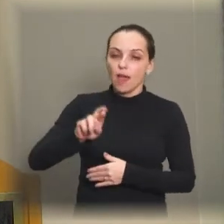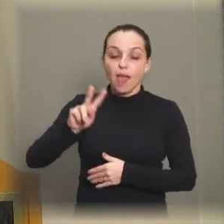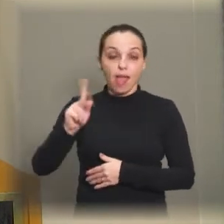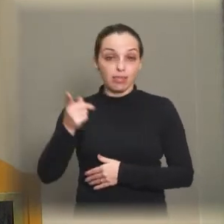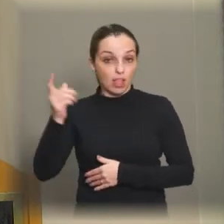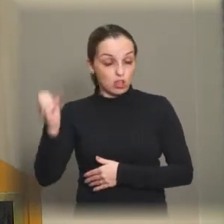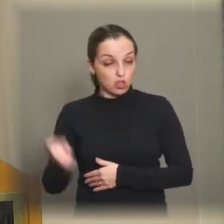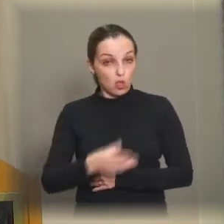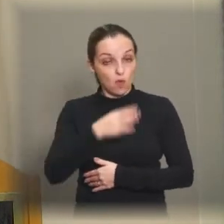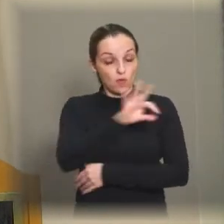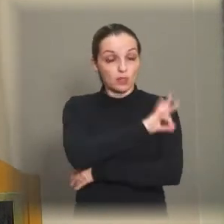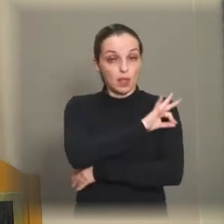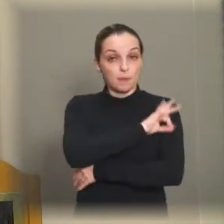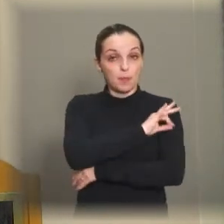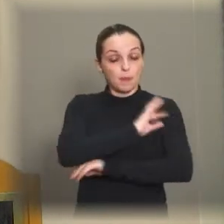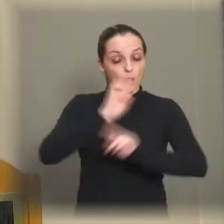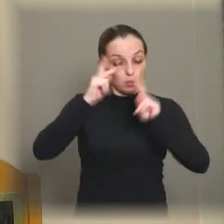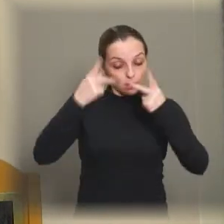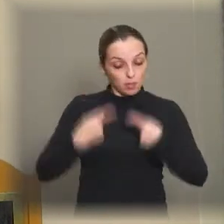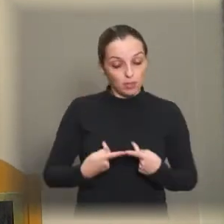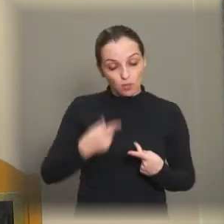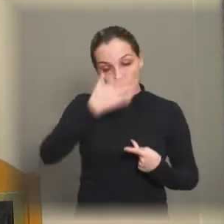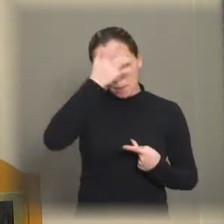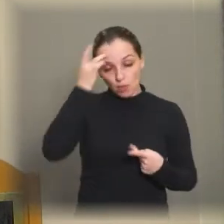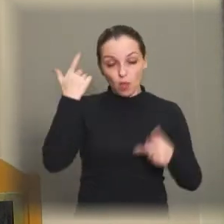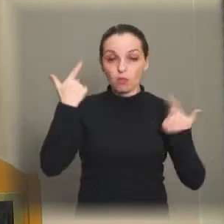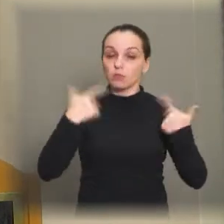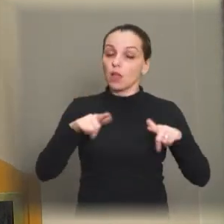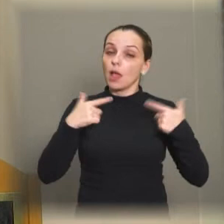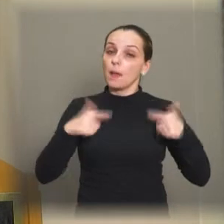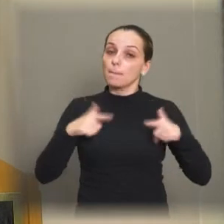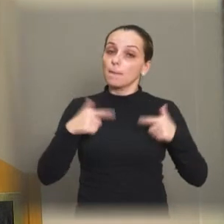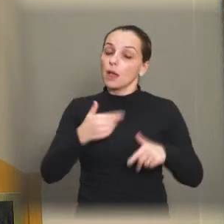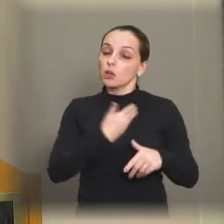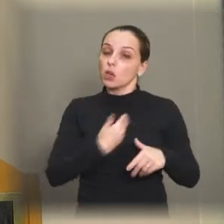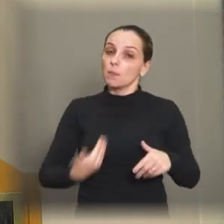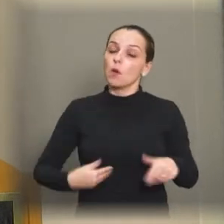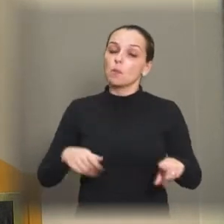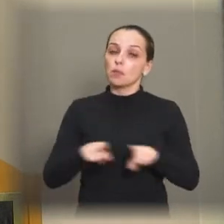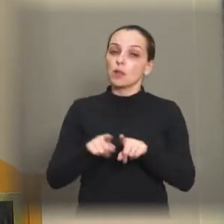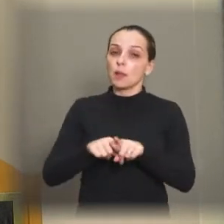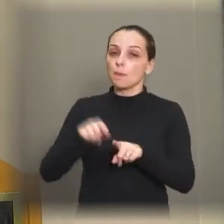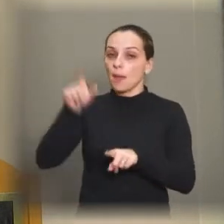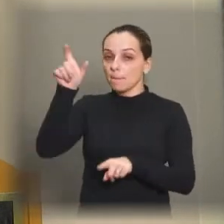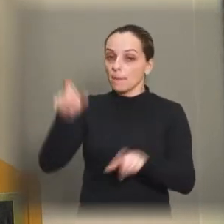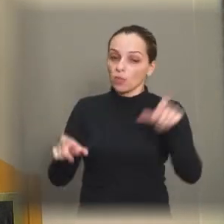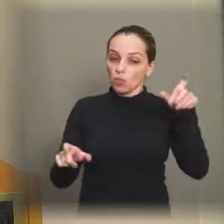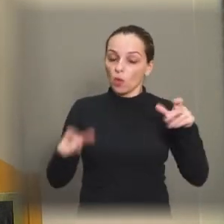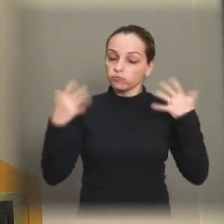a humanização do servidor, bem como também aos homenageados.